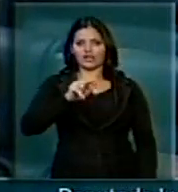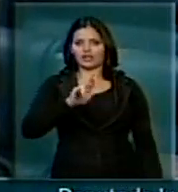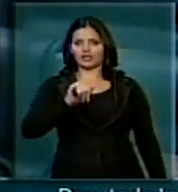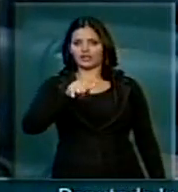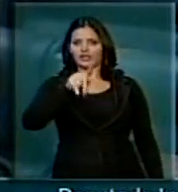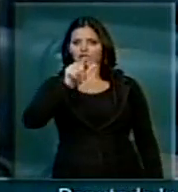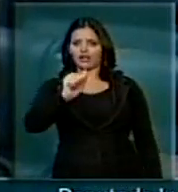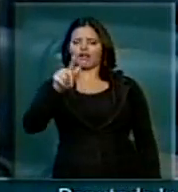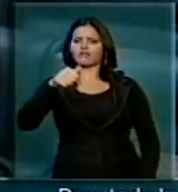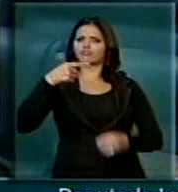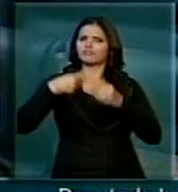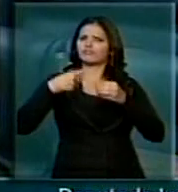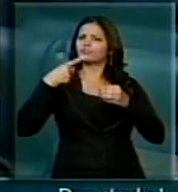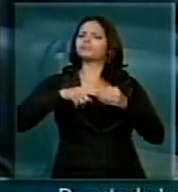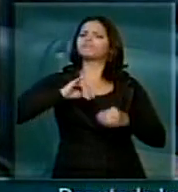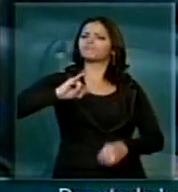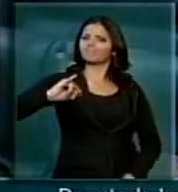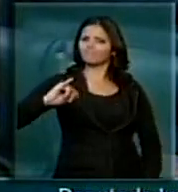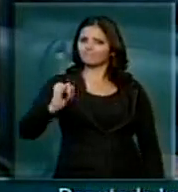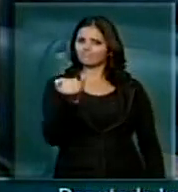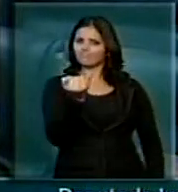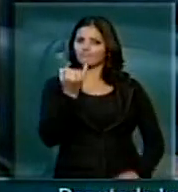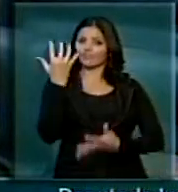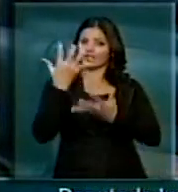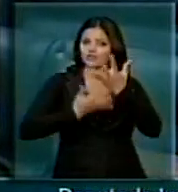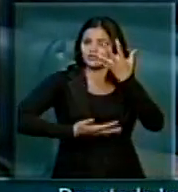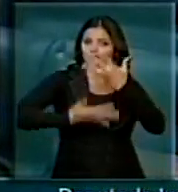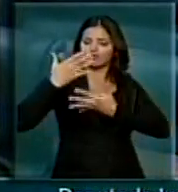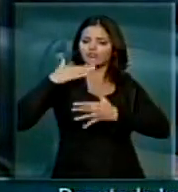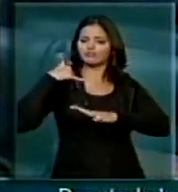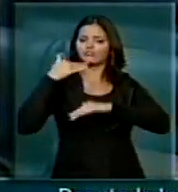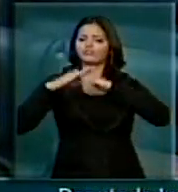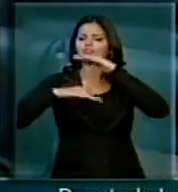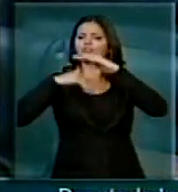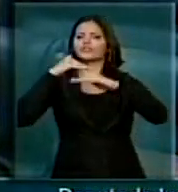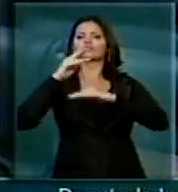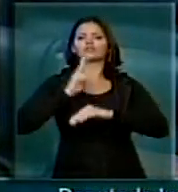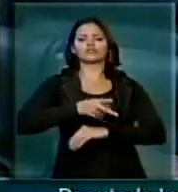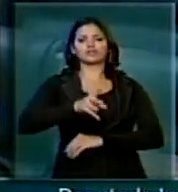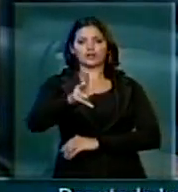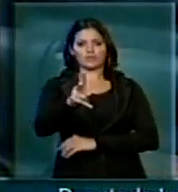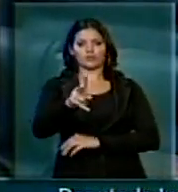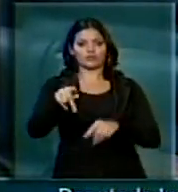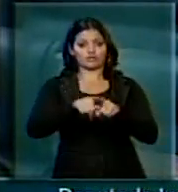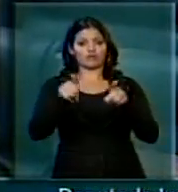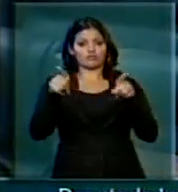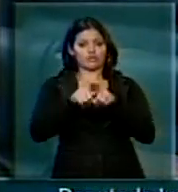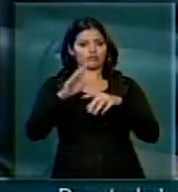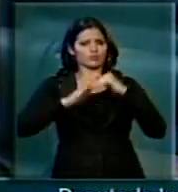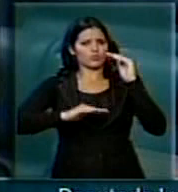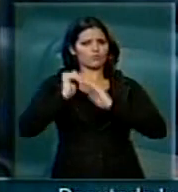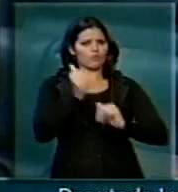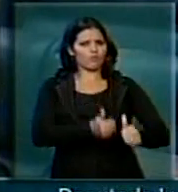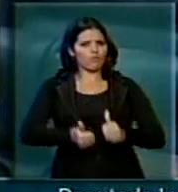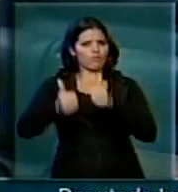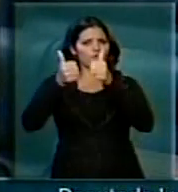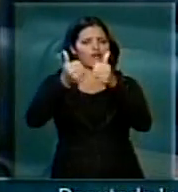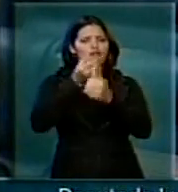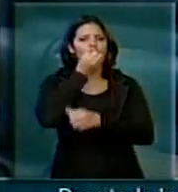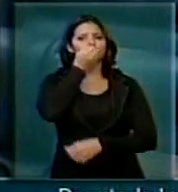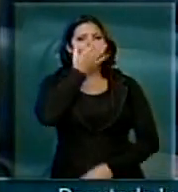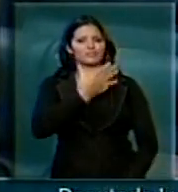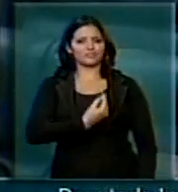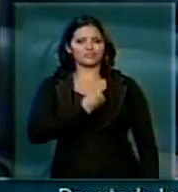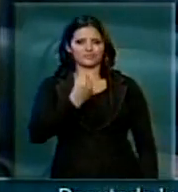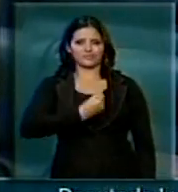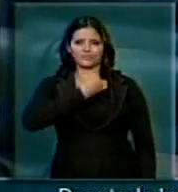cidade de grandes oportunidades de desenvolvimento, crescimento e com alta qualidade de vida aos